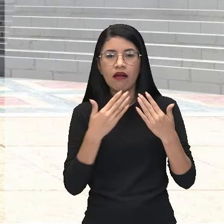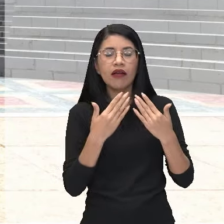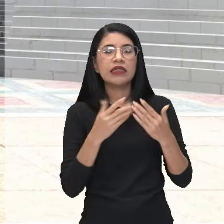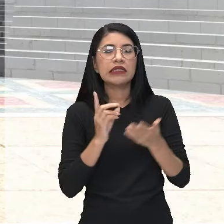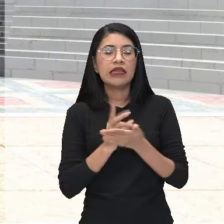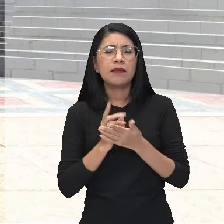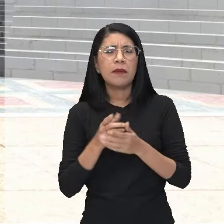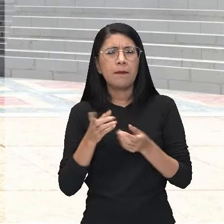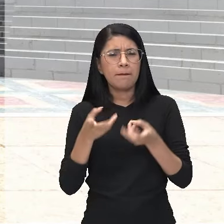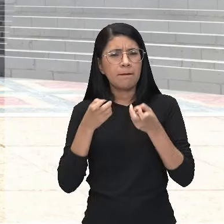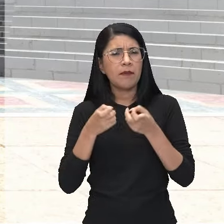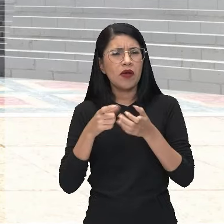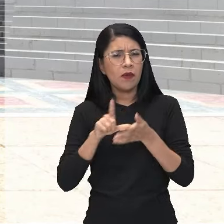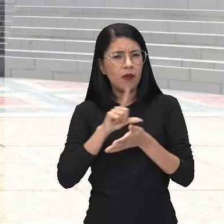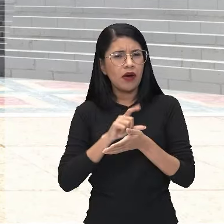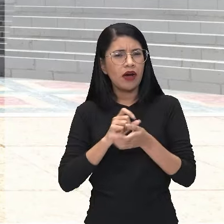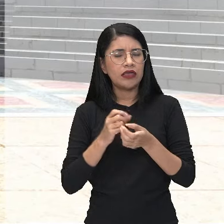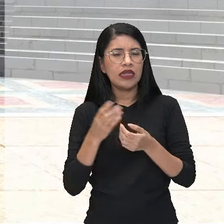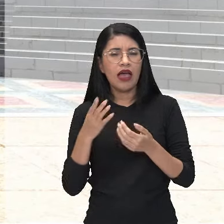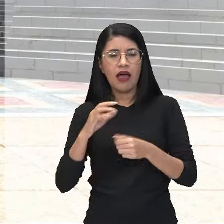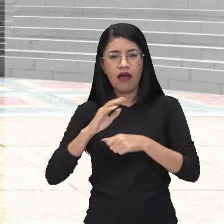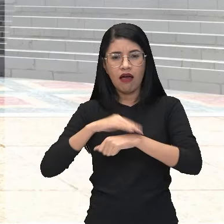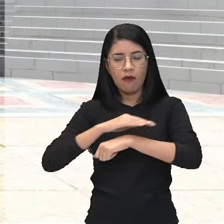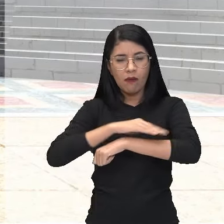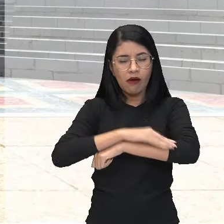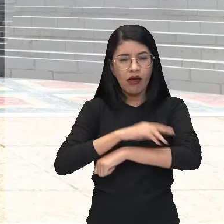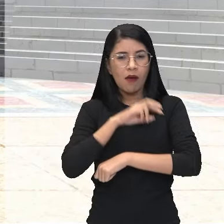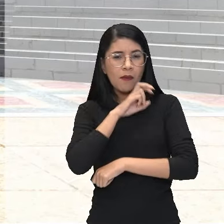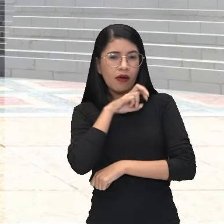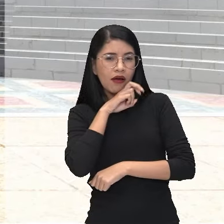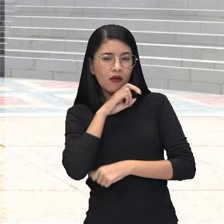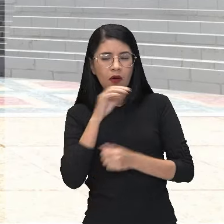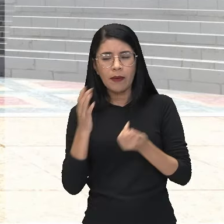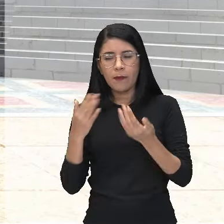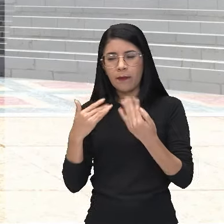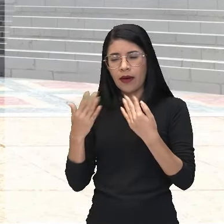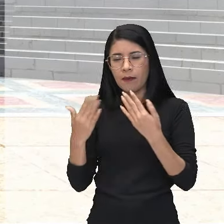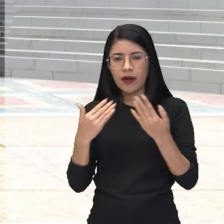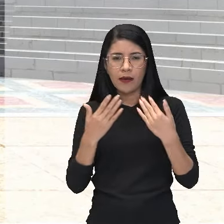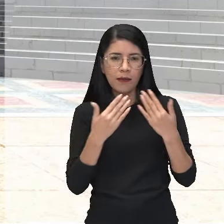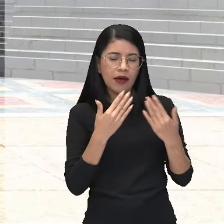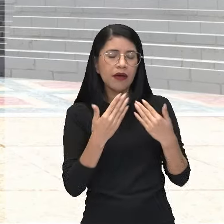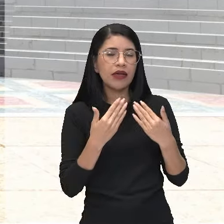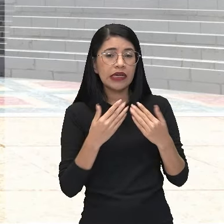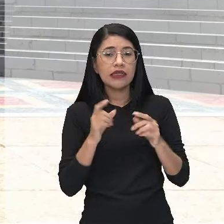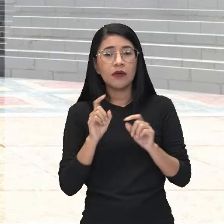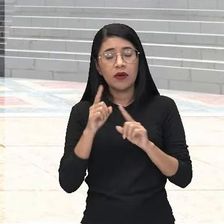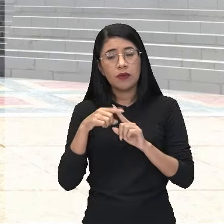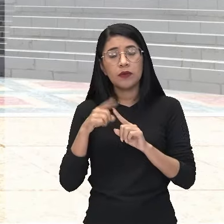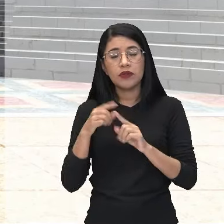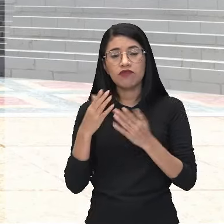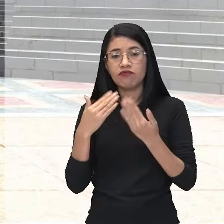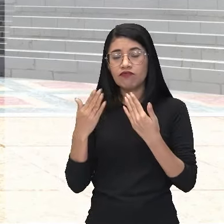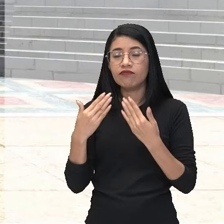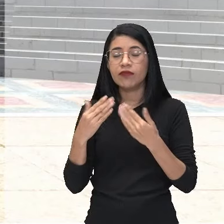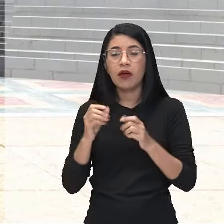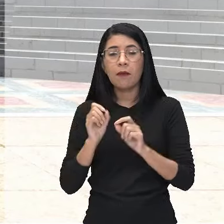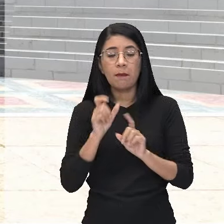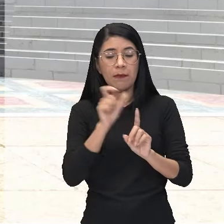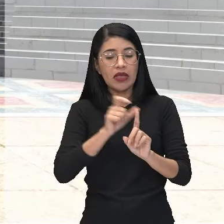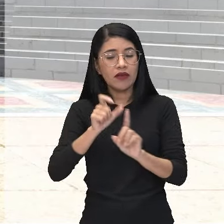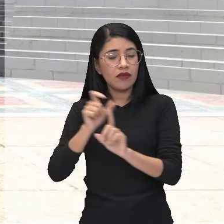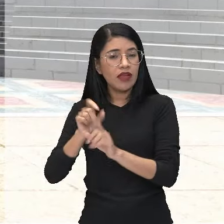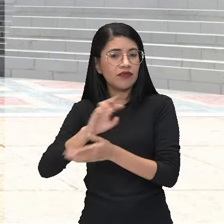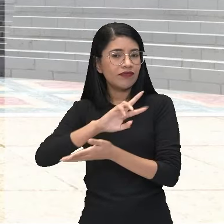texto da serpente, né? Da dona cobra com o sapo, com o sapo tarubiquê? Nós temos ali uma forma de diálogo. E pode ter outros personagens